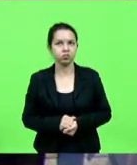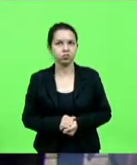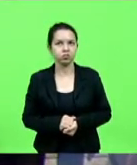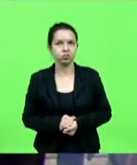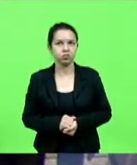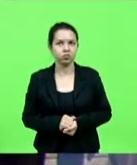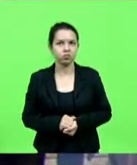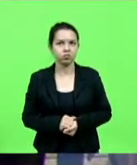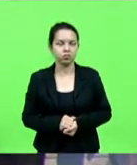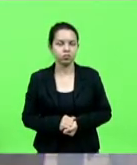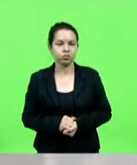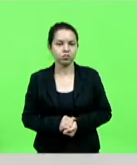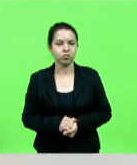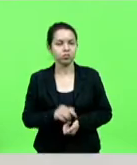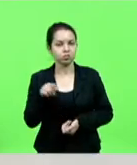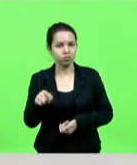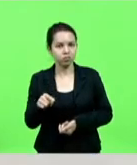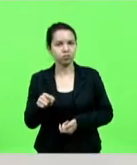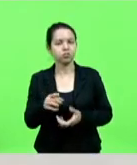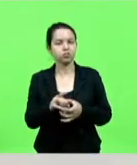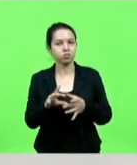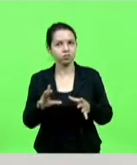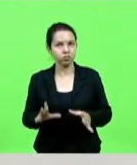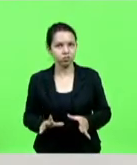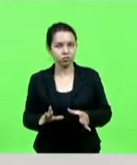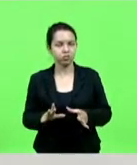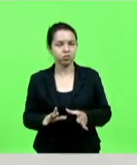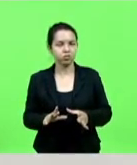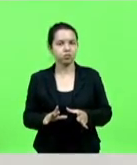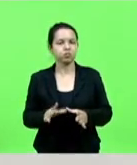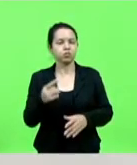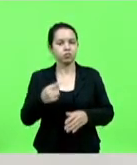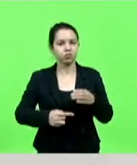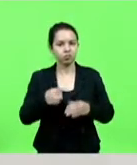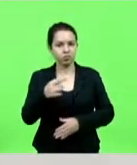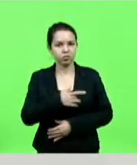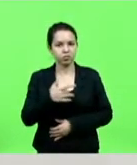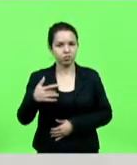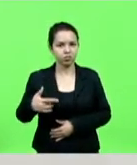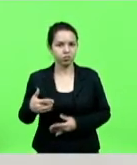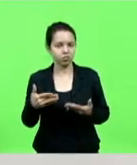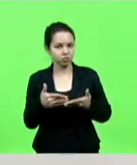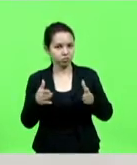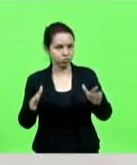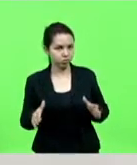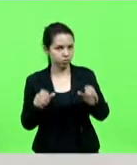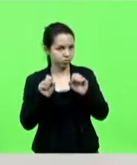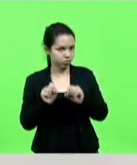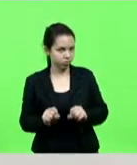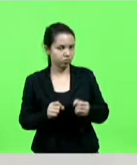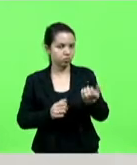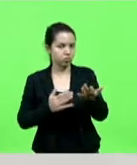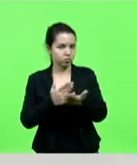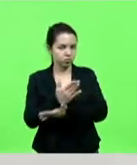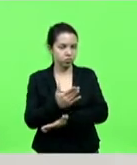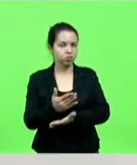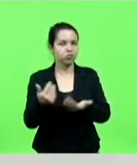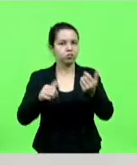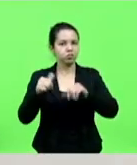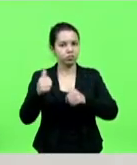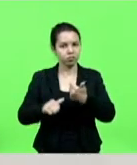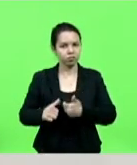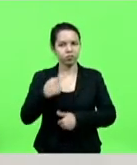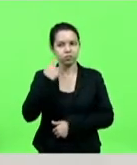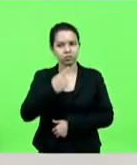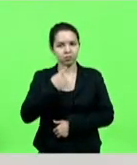permanecer aberta para que pudesse ser aprovado sob a análise do deputado Marcos